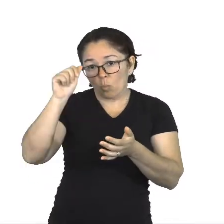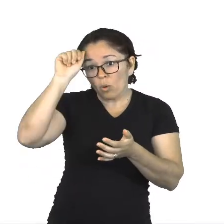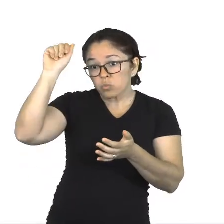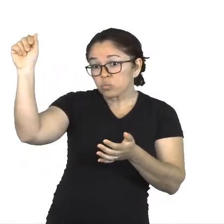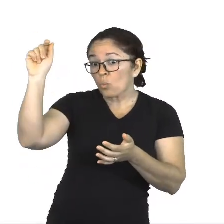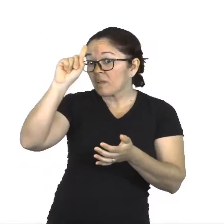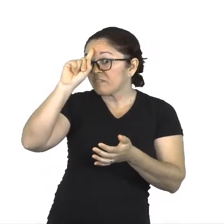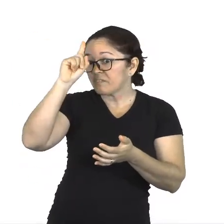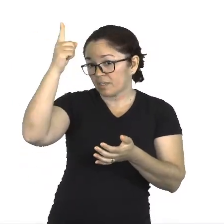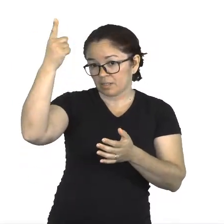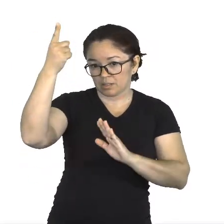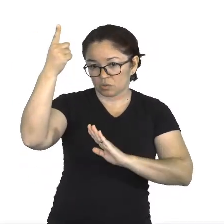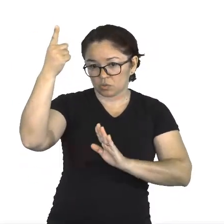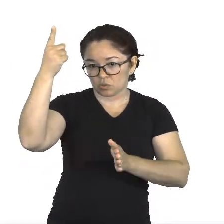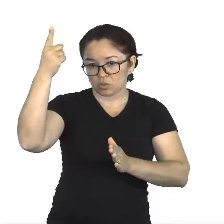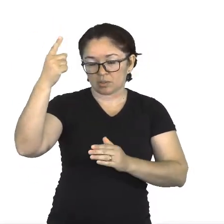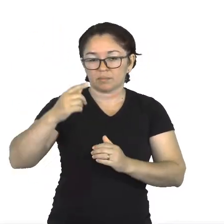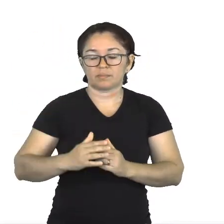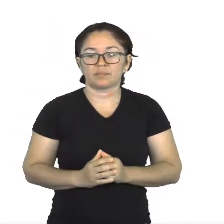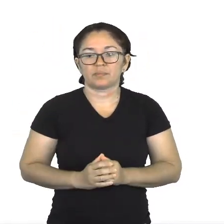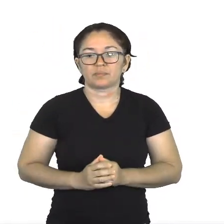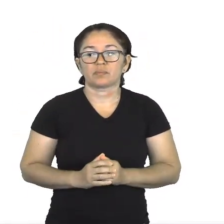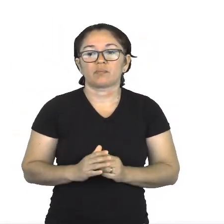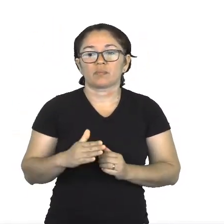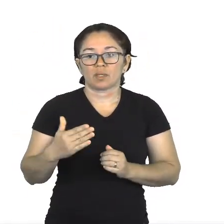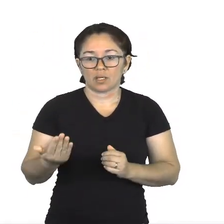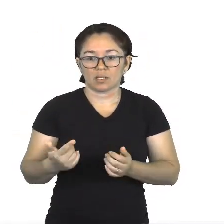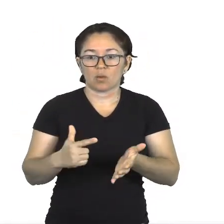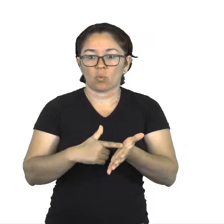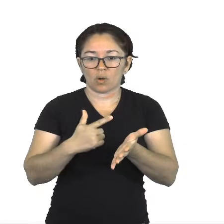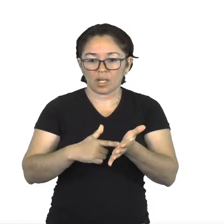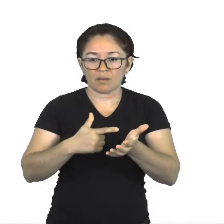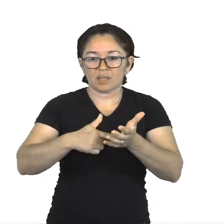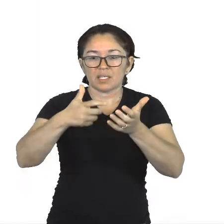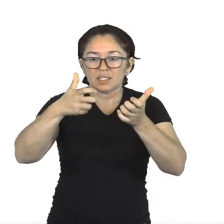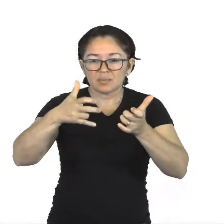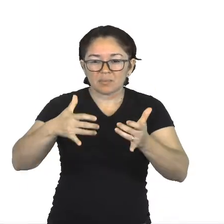tem o contexto histórico também da Segunda Guerra Mundial.